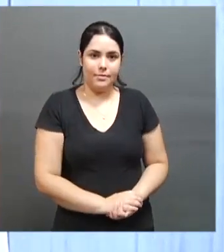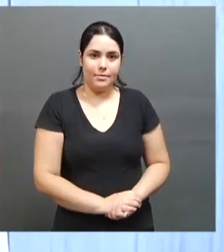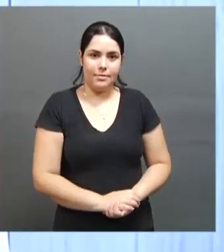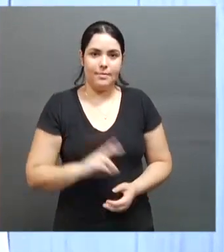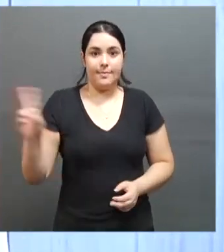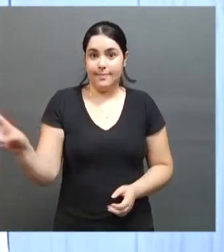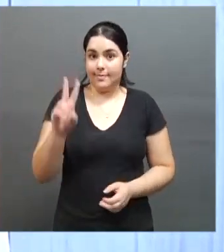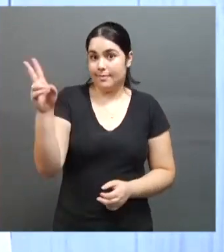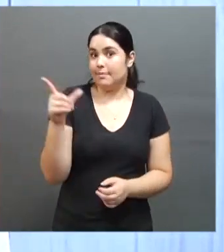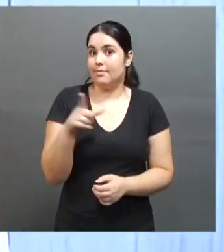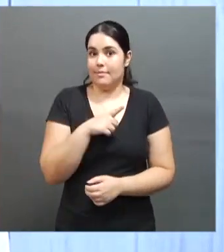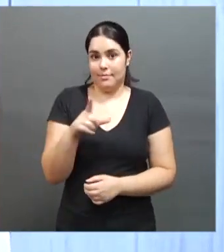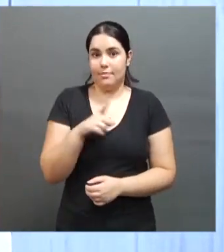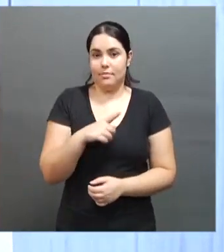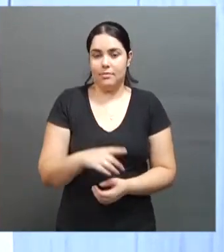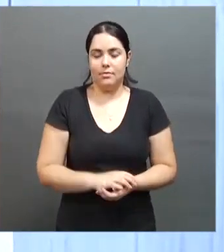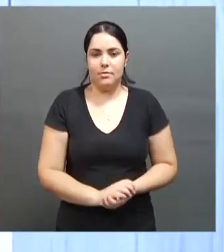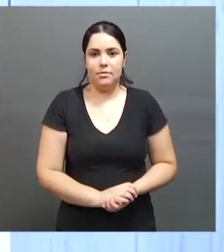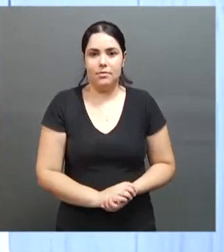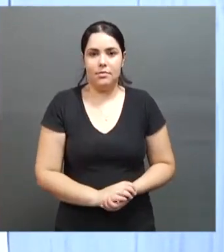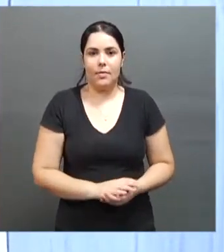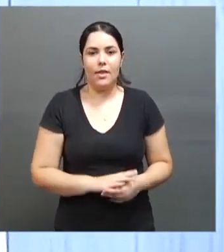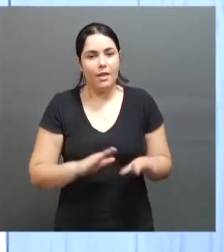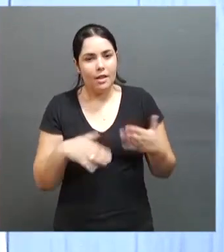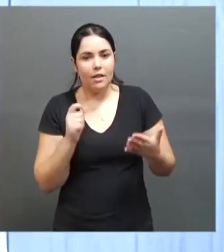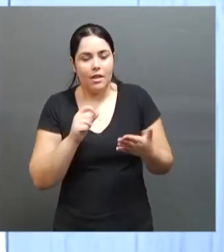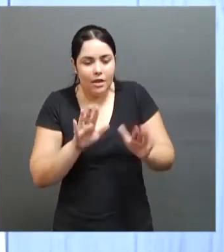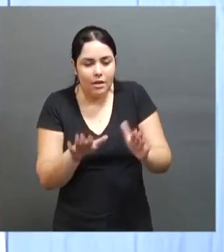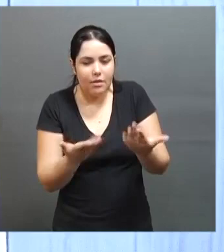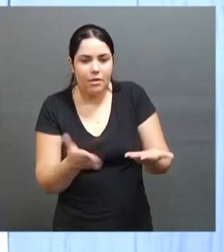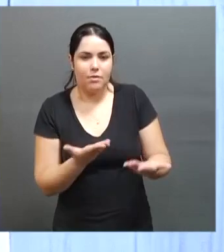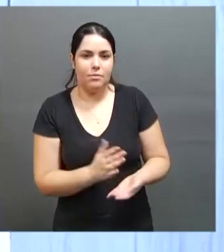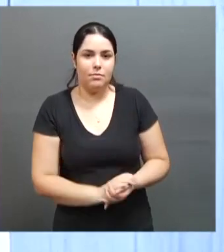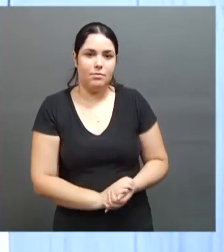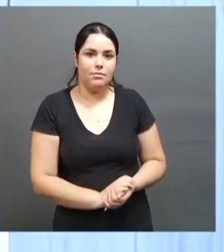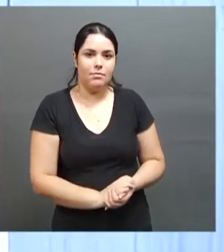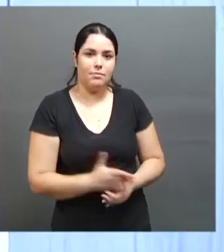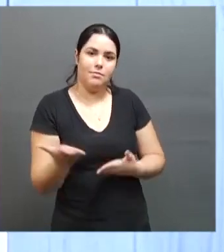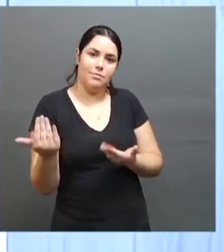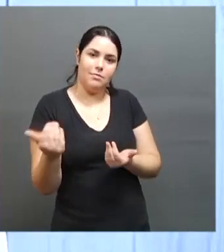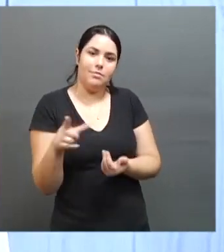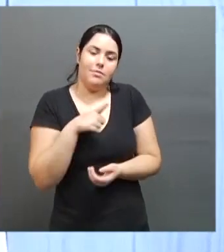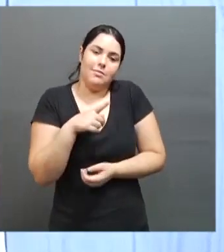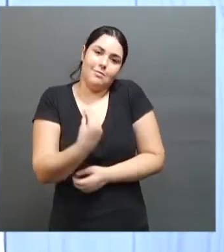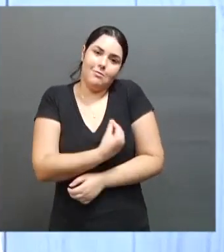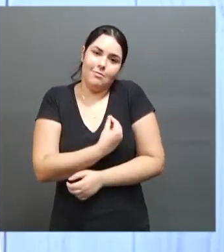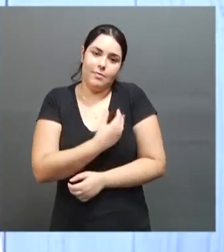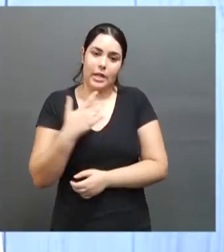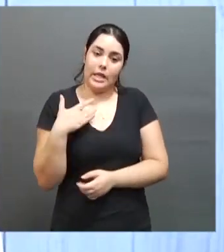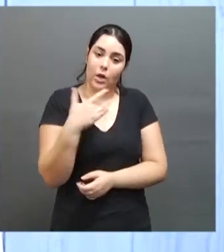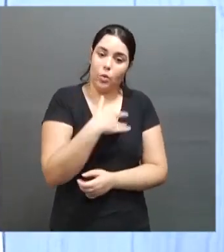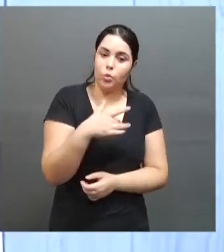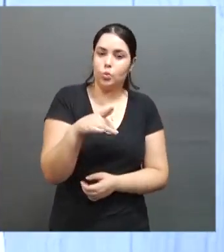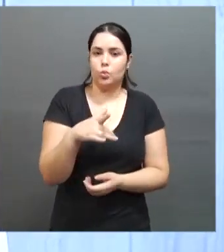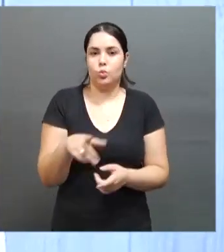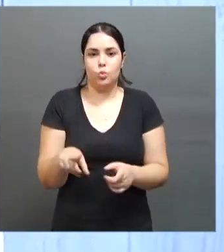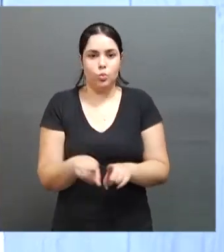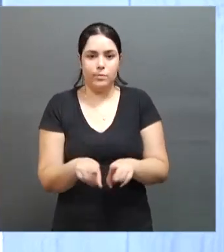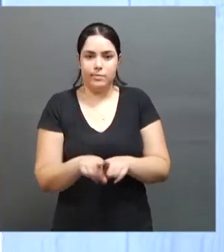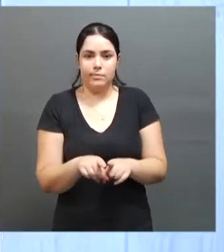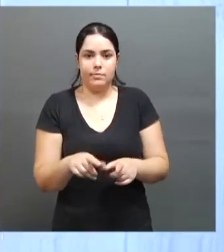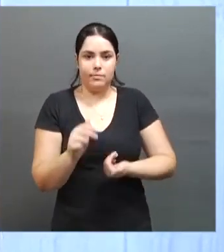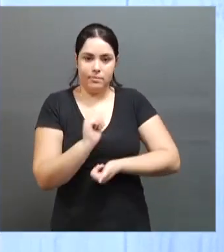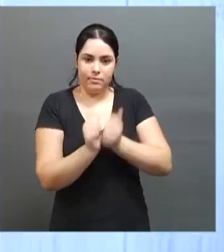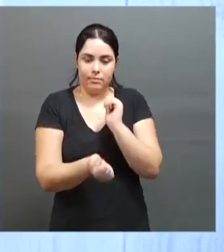valorizar os nossos atletas. E isso é uma maneira de incentivar o jovem a uma vida saudável, uma prática desportiva.